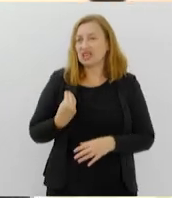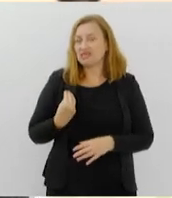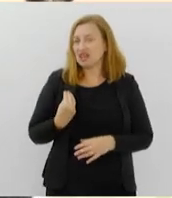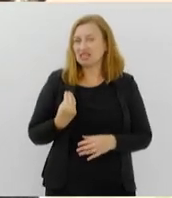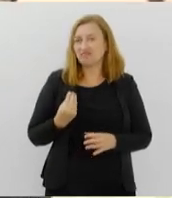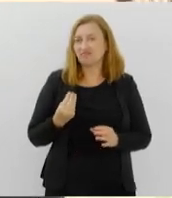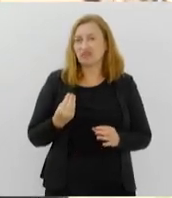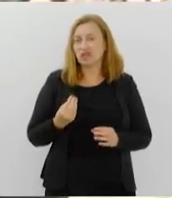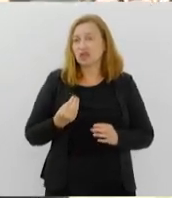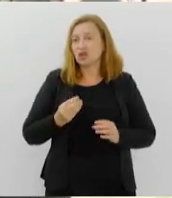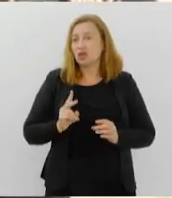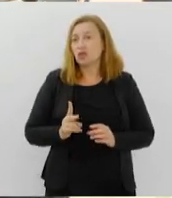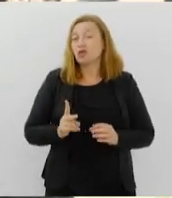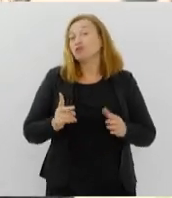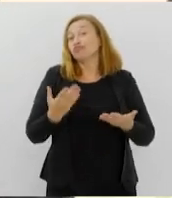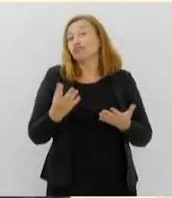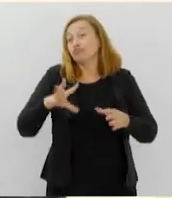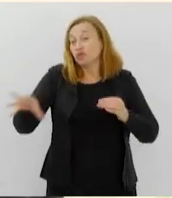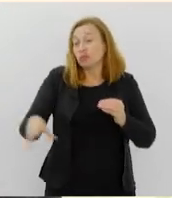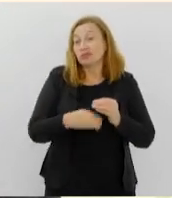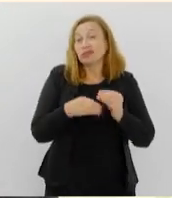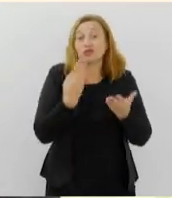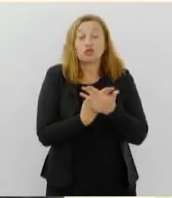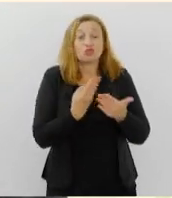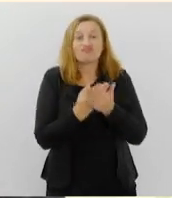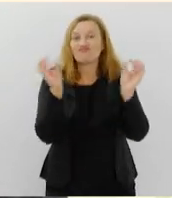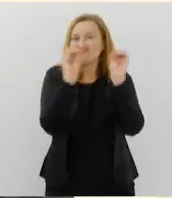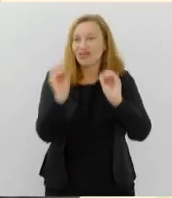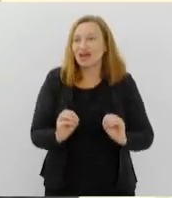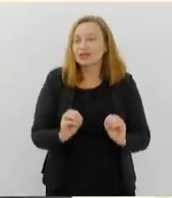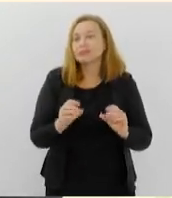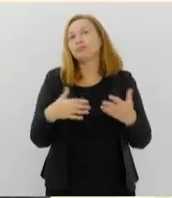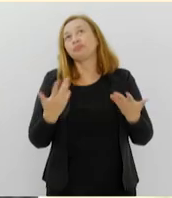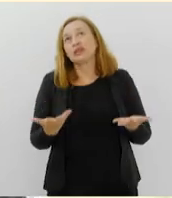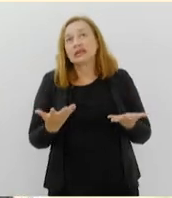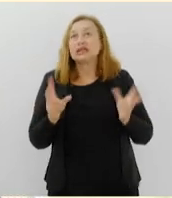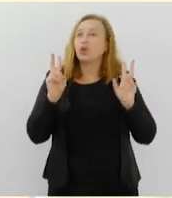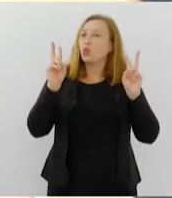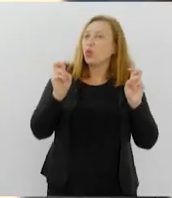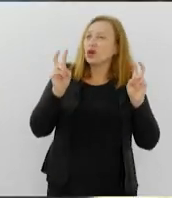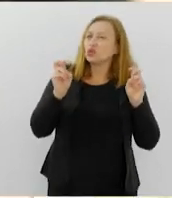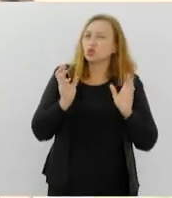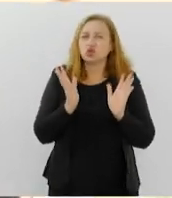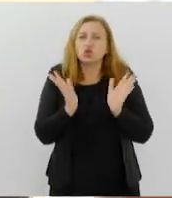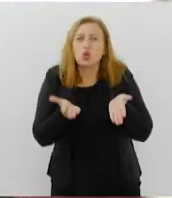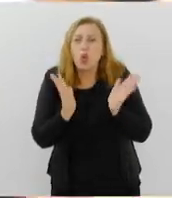continuidade de complementação de estudo. E a questão de hoje, a gente ter a